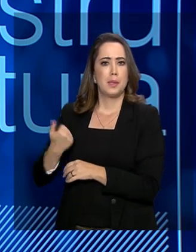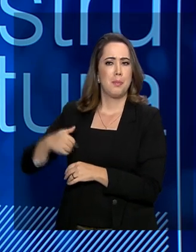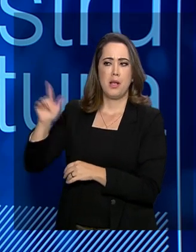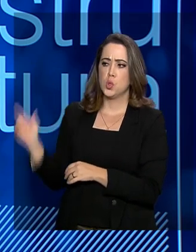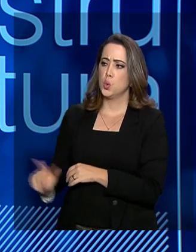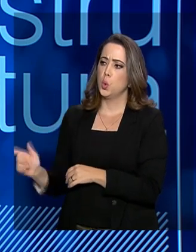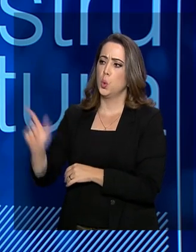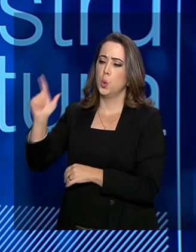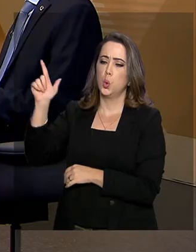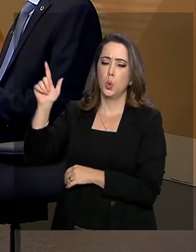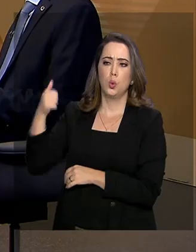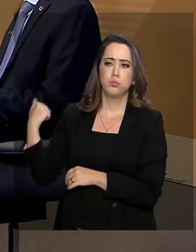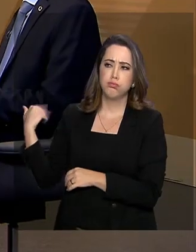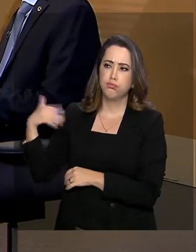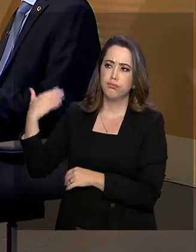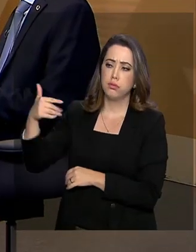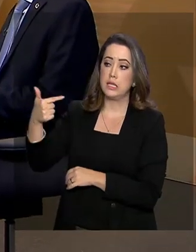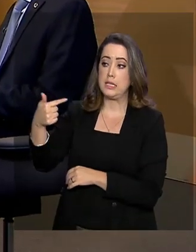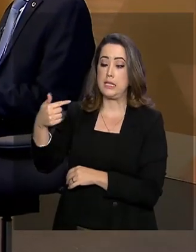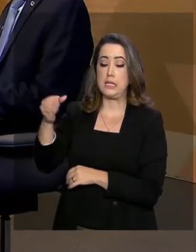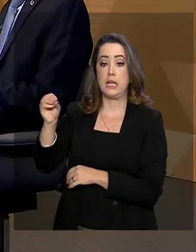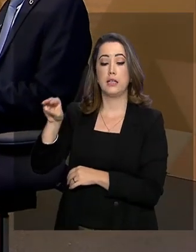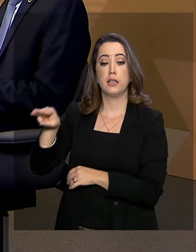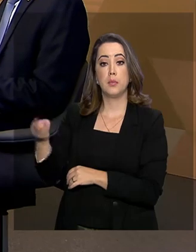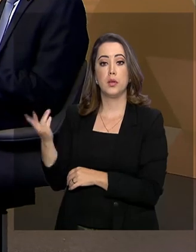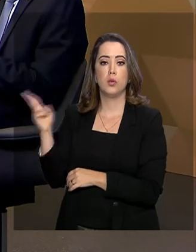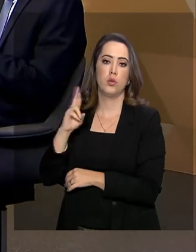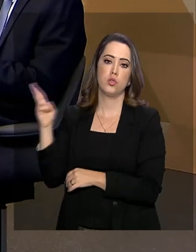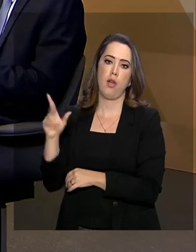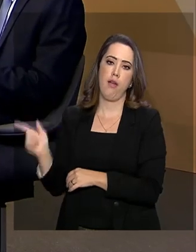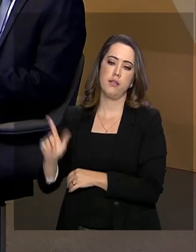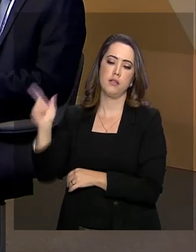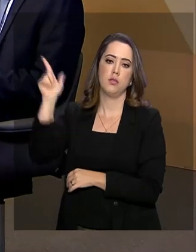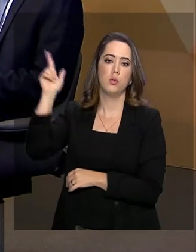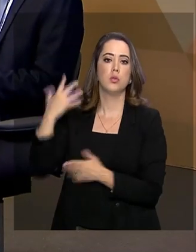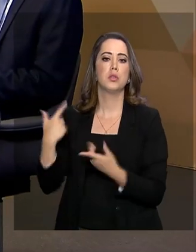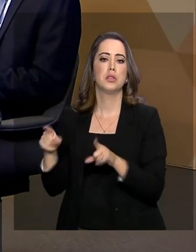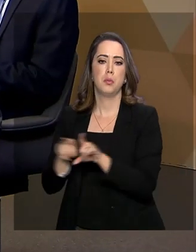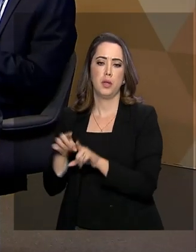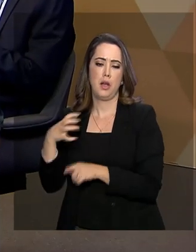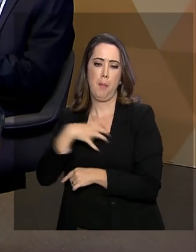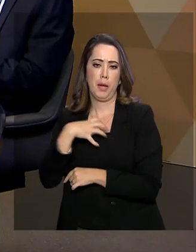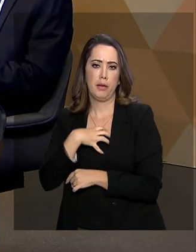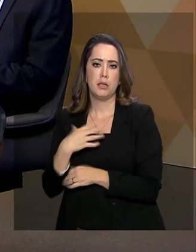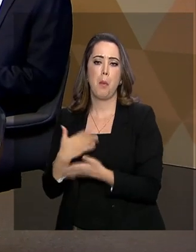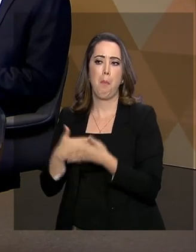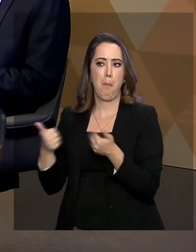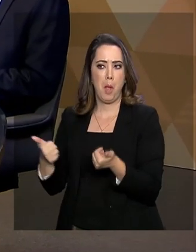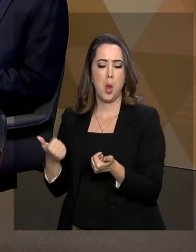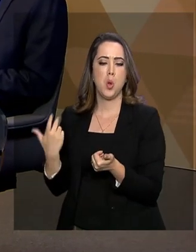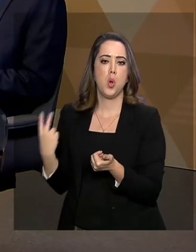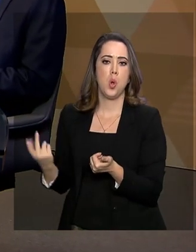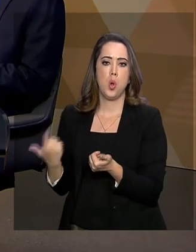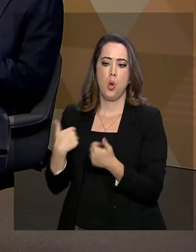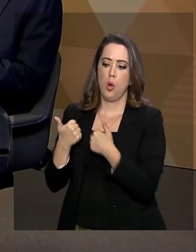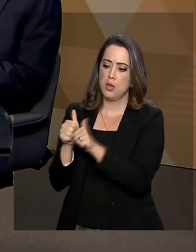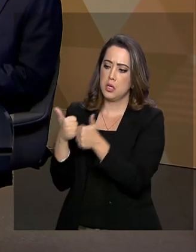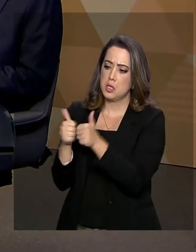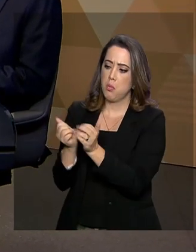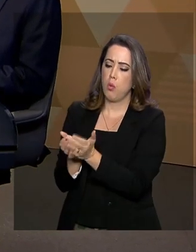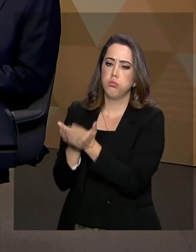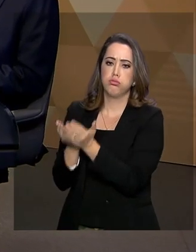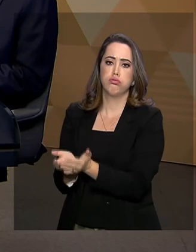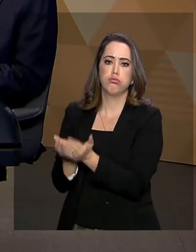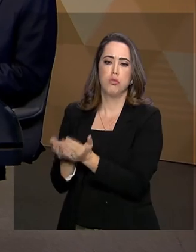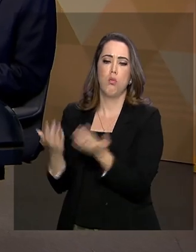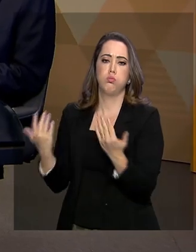anos, então foram quase 70 milhões de reais em lucro líquido. A companhia DOCAS da Bahia também como recorde no movimentação de carga. Então, dentre